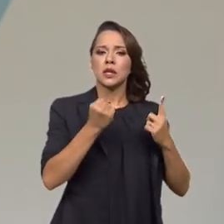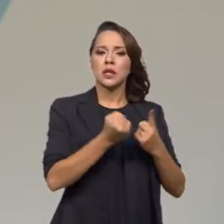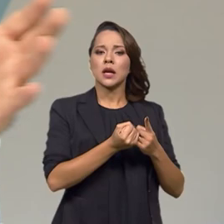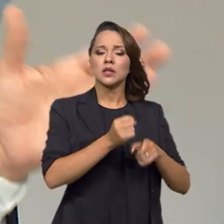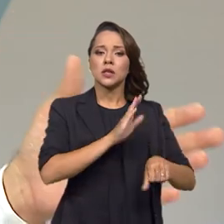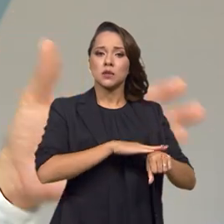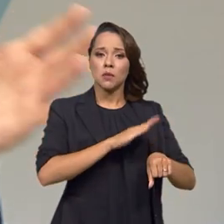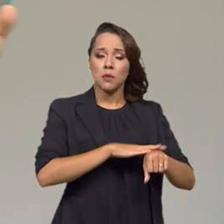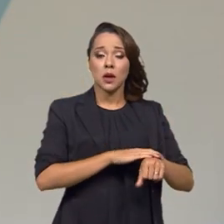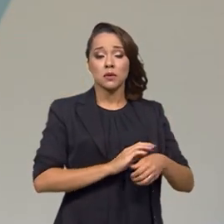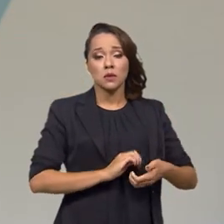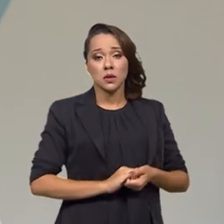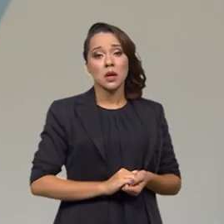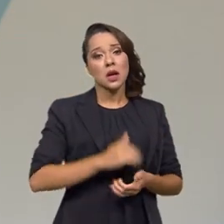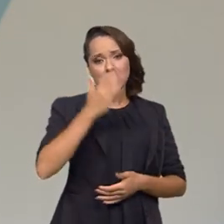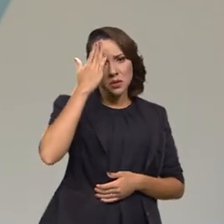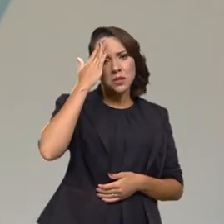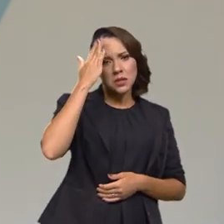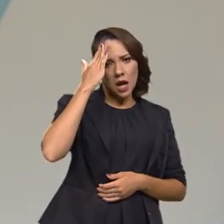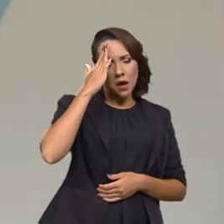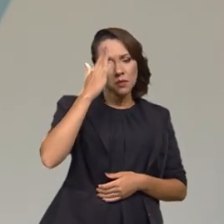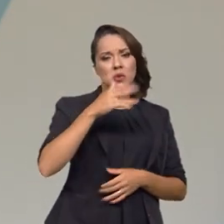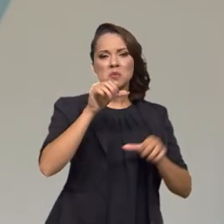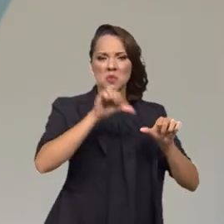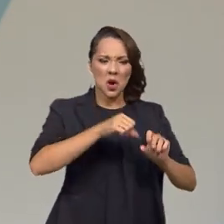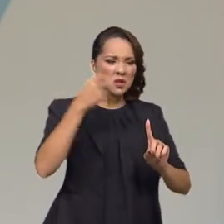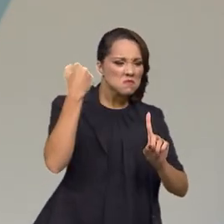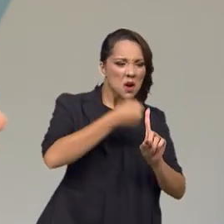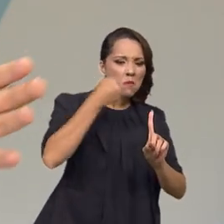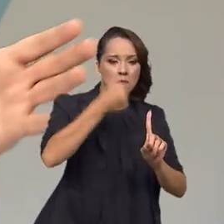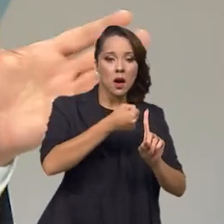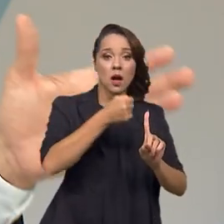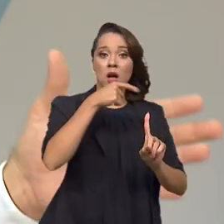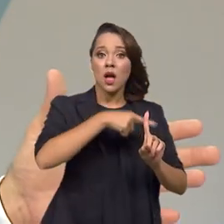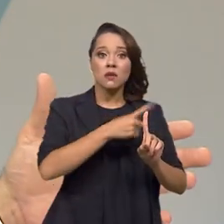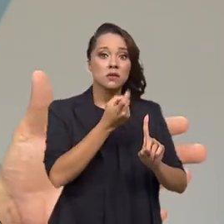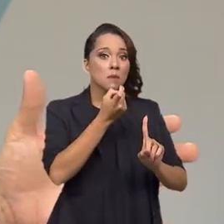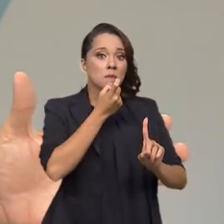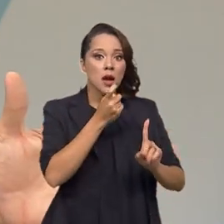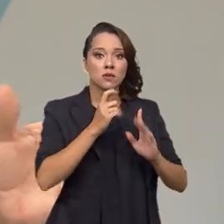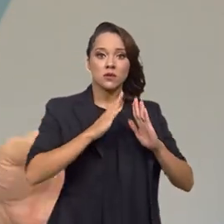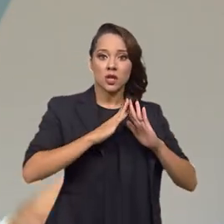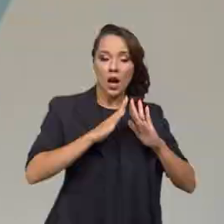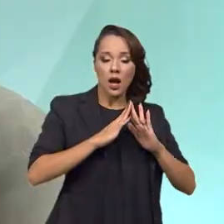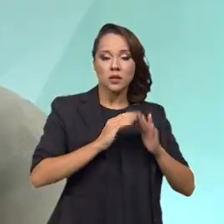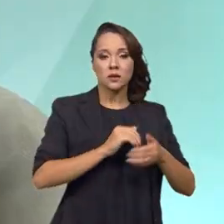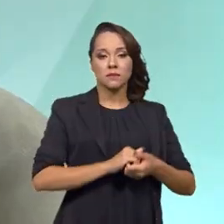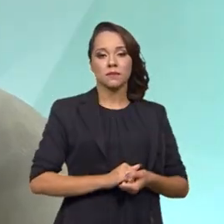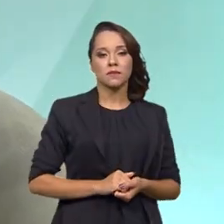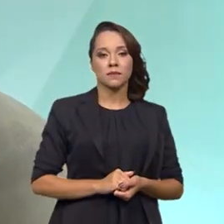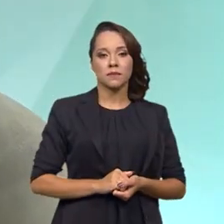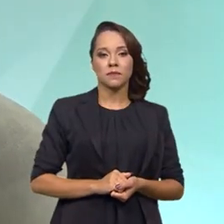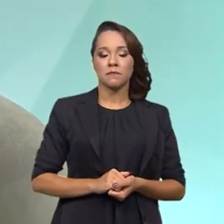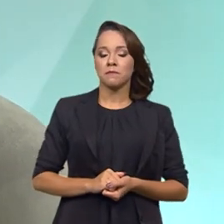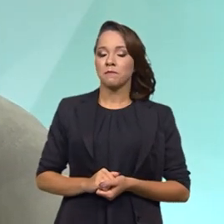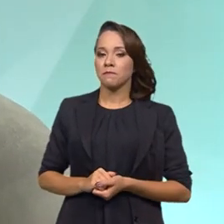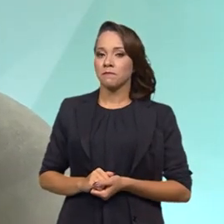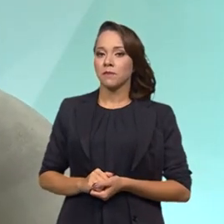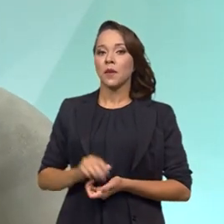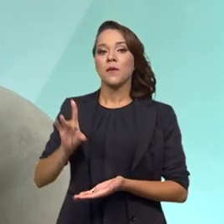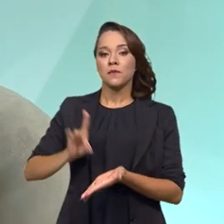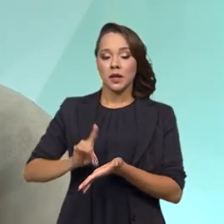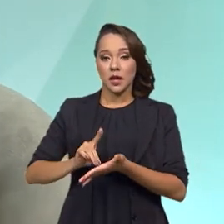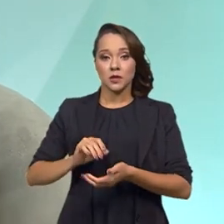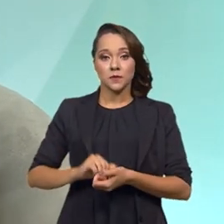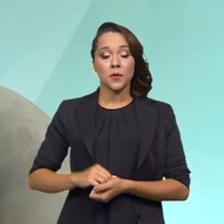nesse momento, já que a gente sabe que os maiores agressores são aqueles que estão mais próximos dos idosos, não é isso? É, um fato importante,